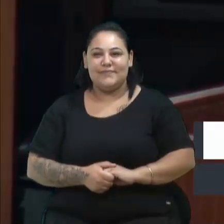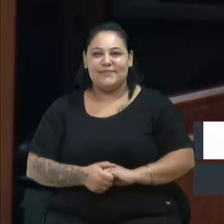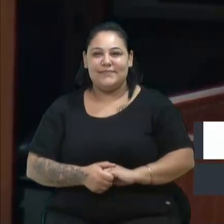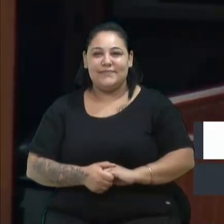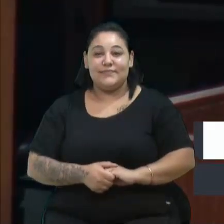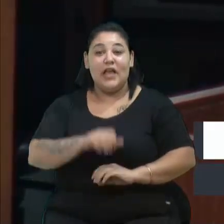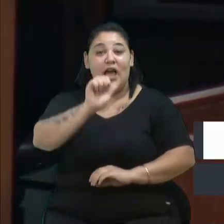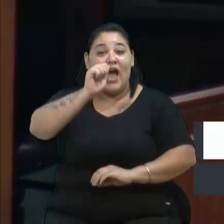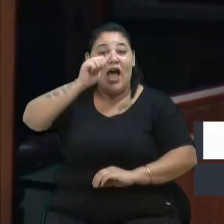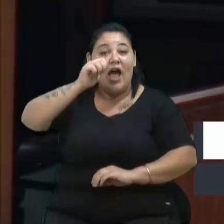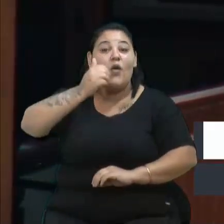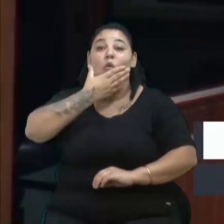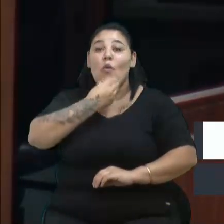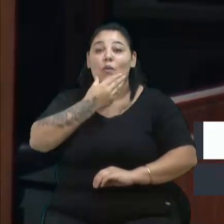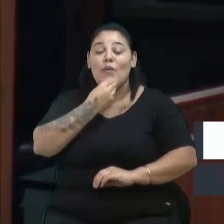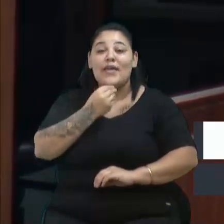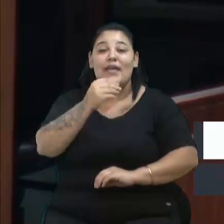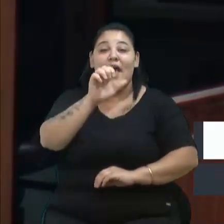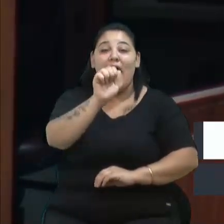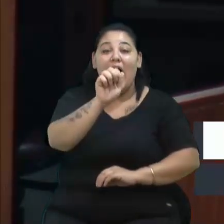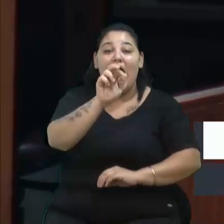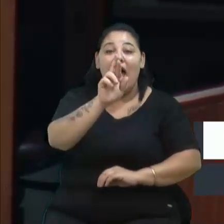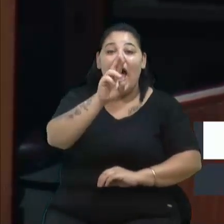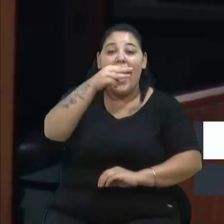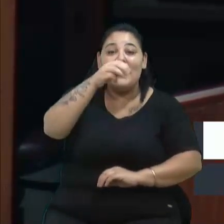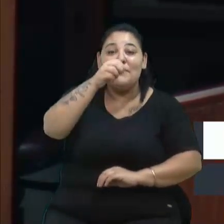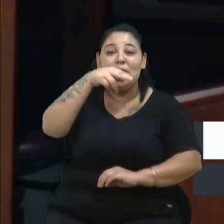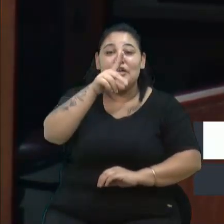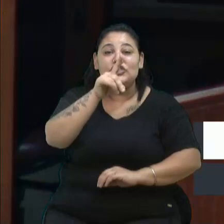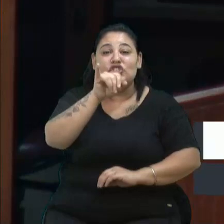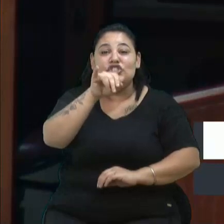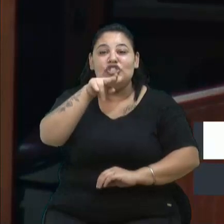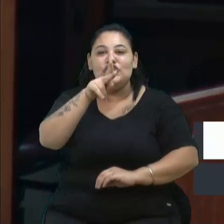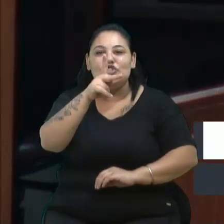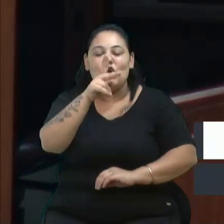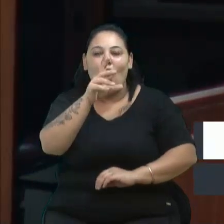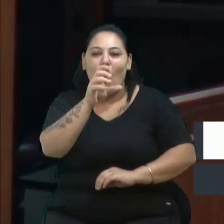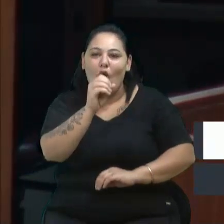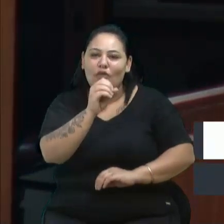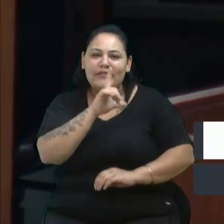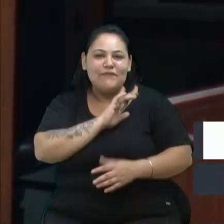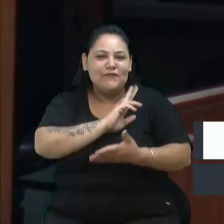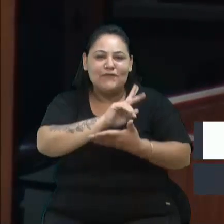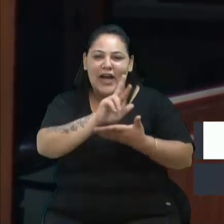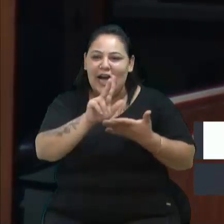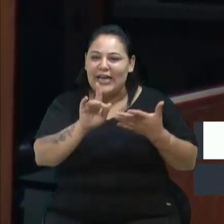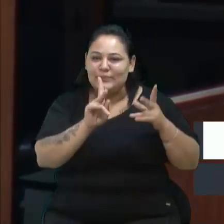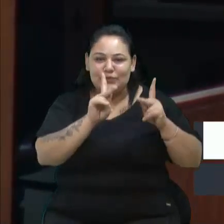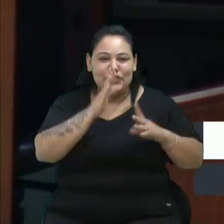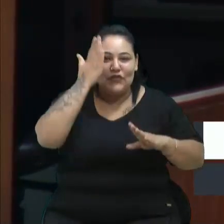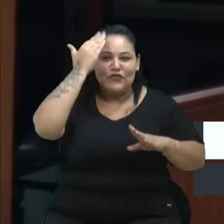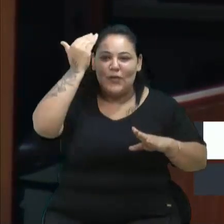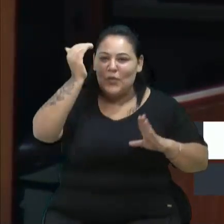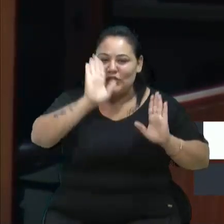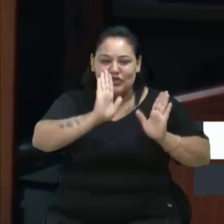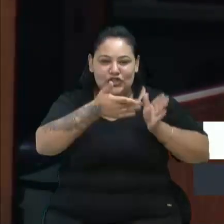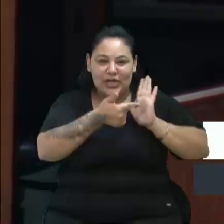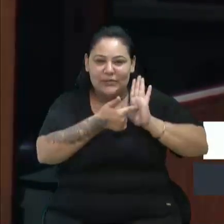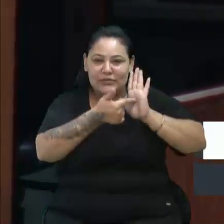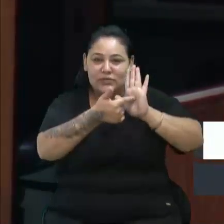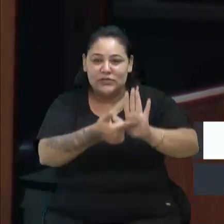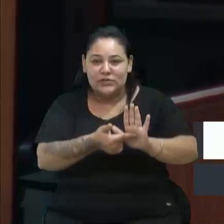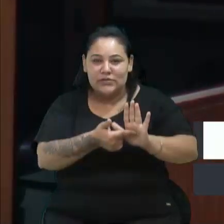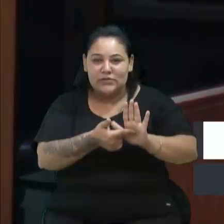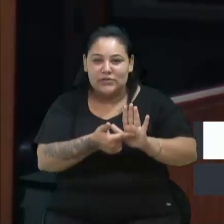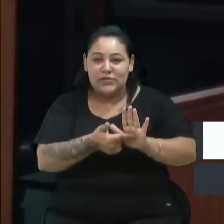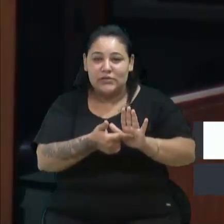Armandinho entrou-se em diversos fenônicos da música nacional que já se apresentaram, que juntaram multidões